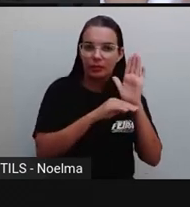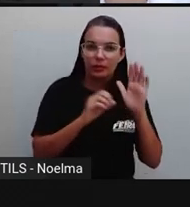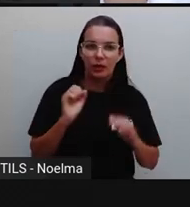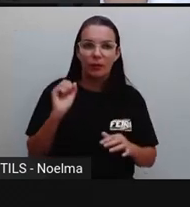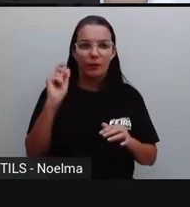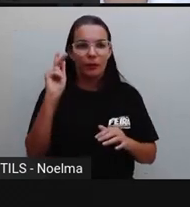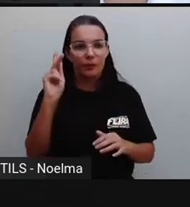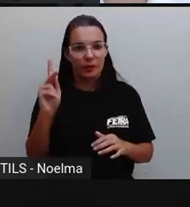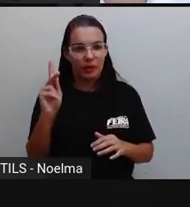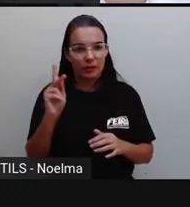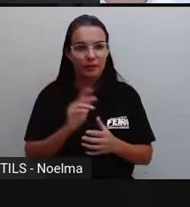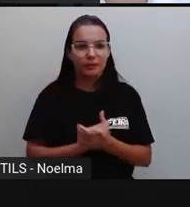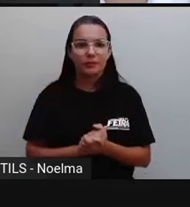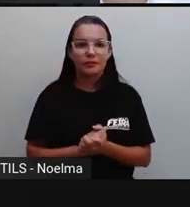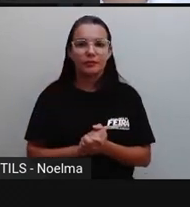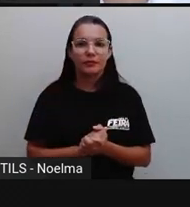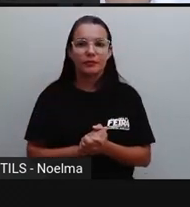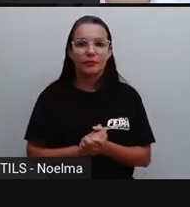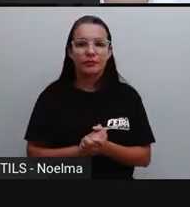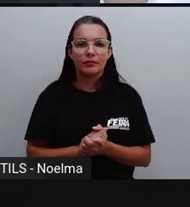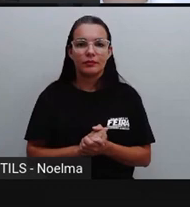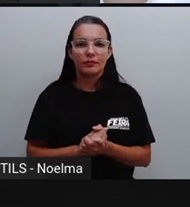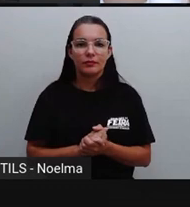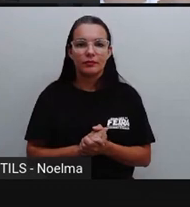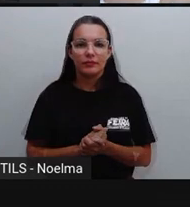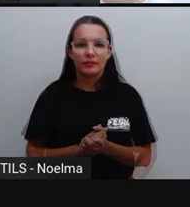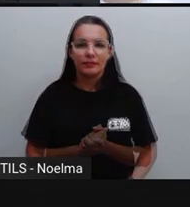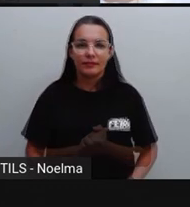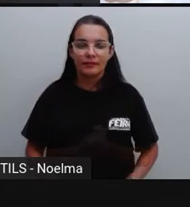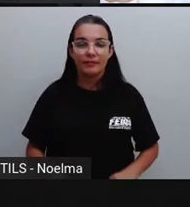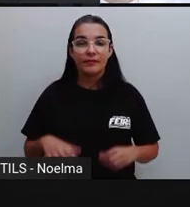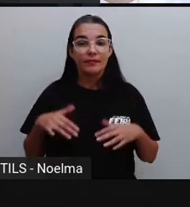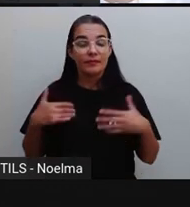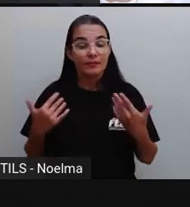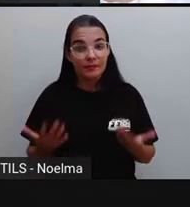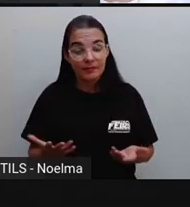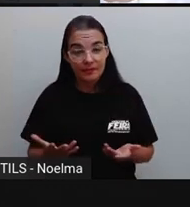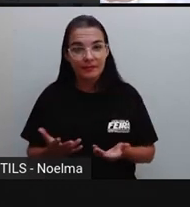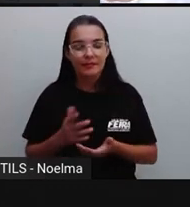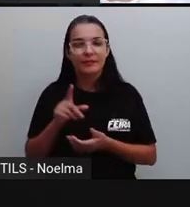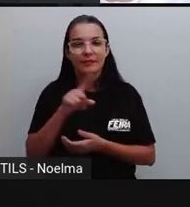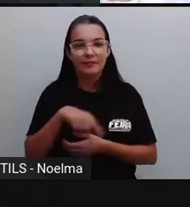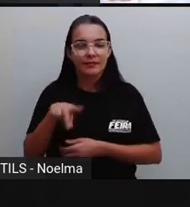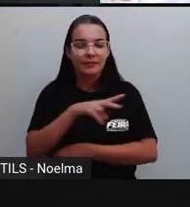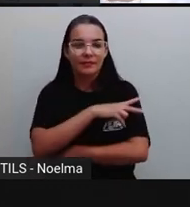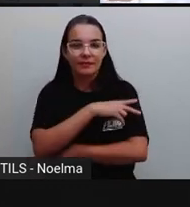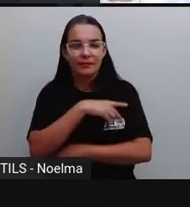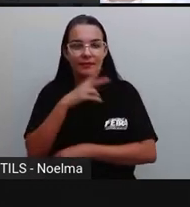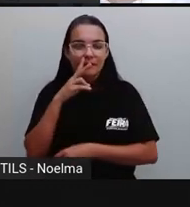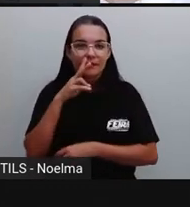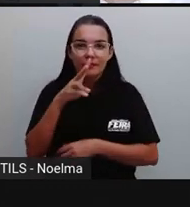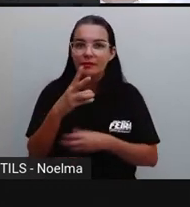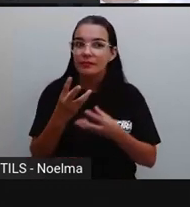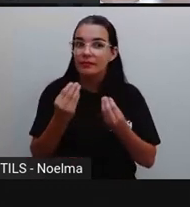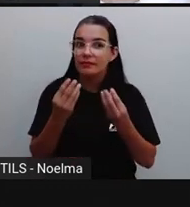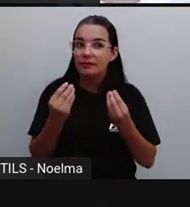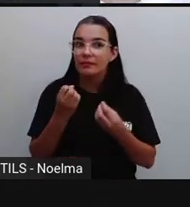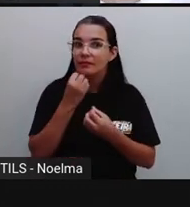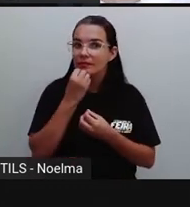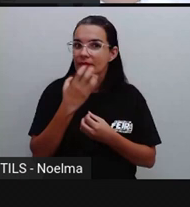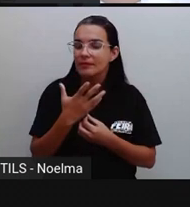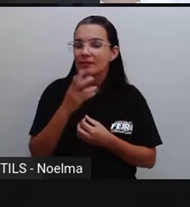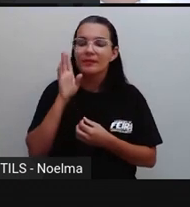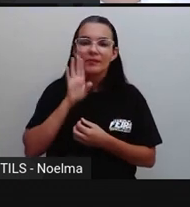Ele é especialista nisso, assistir essa programação, tá bom? Então, segundo ano, vocês viram quantas coisas